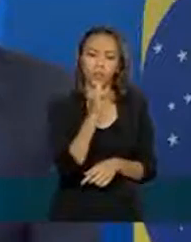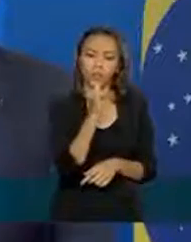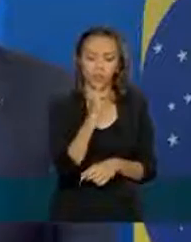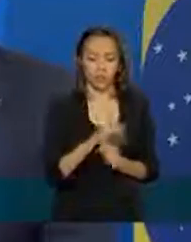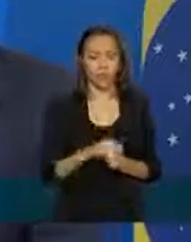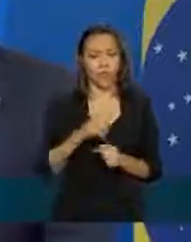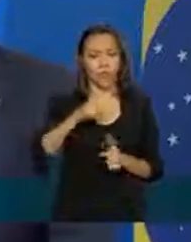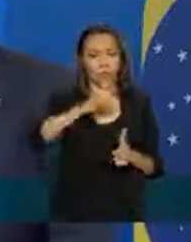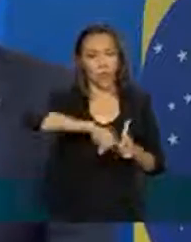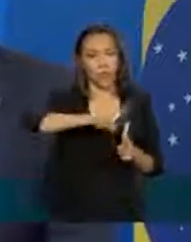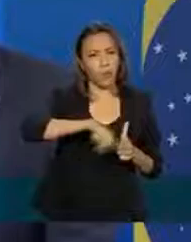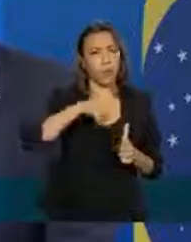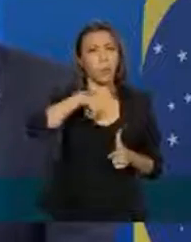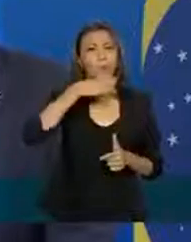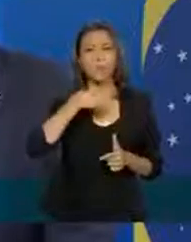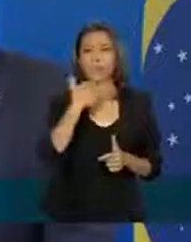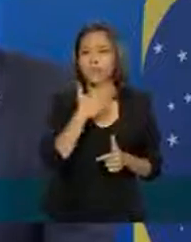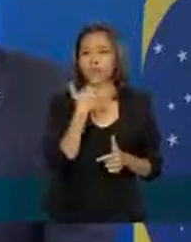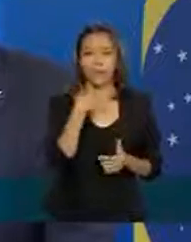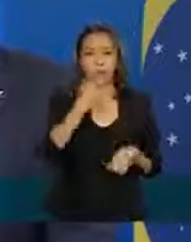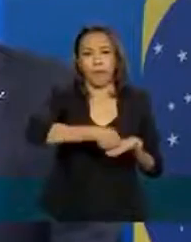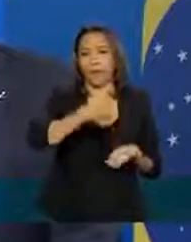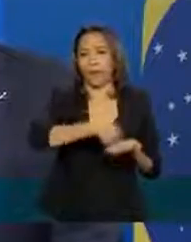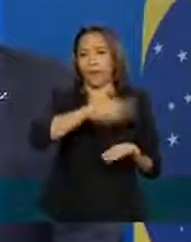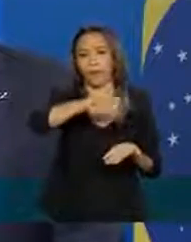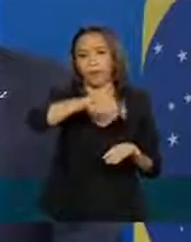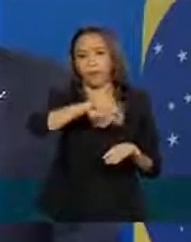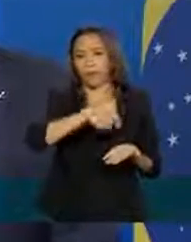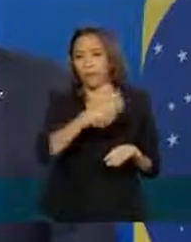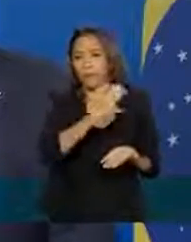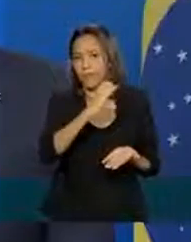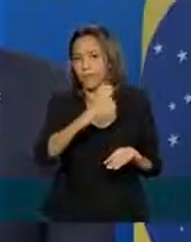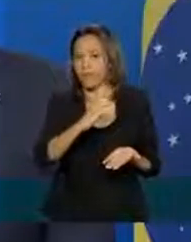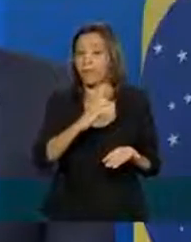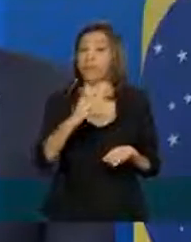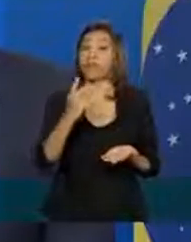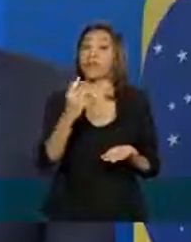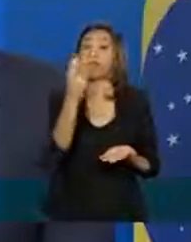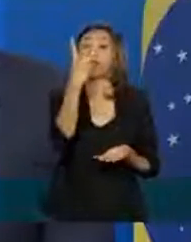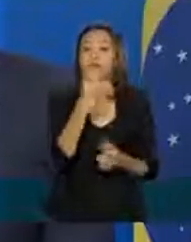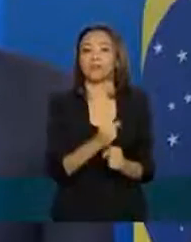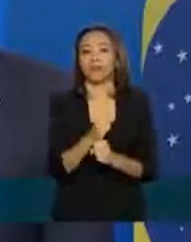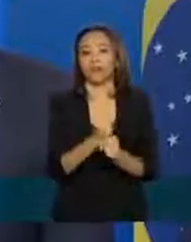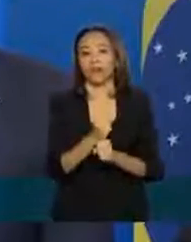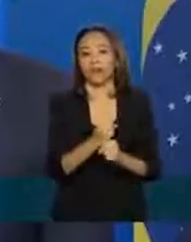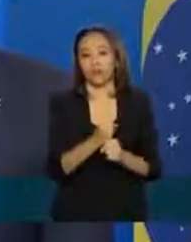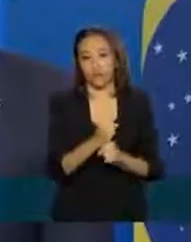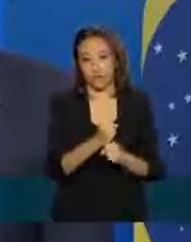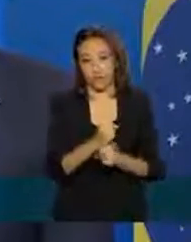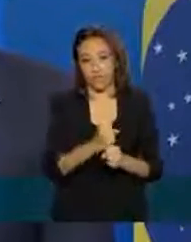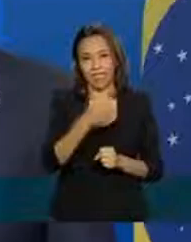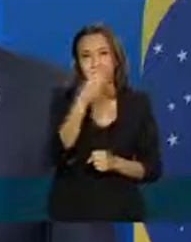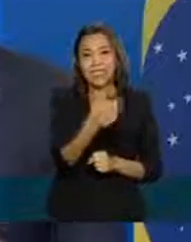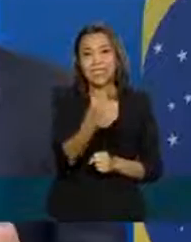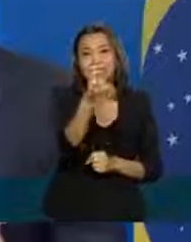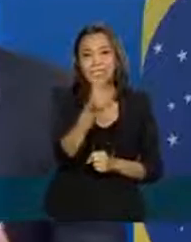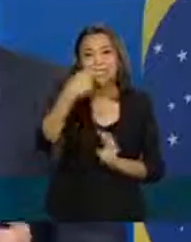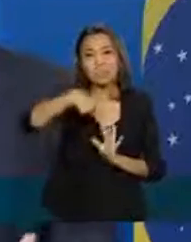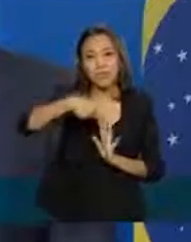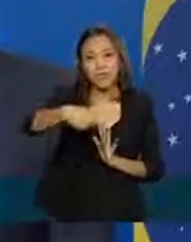consegue pagar o seu cartão, você vai pagar em 3 anos, 36 meses.